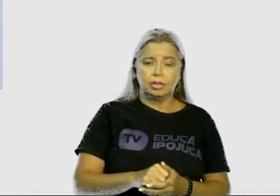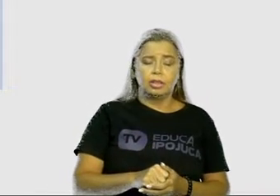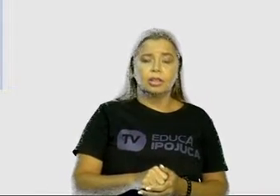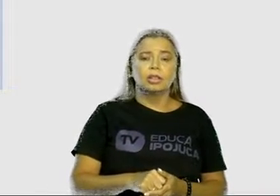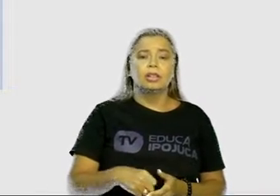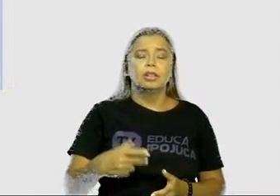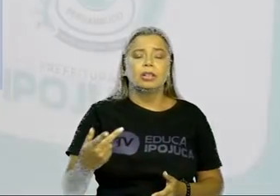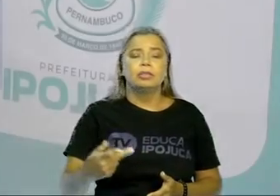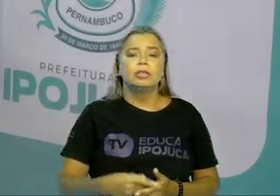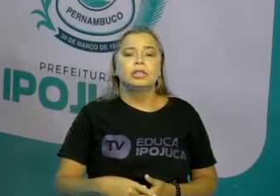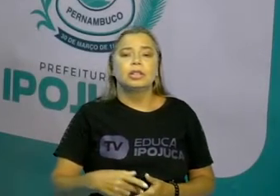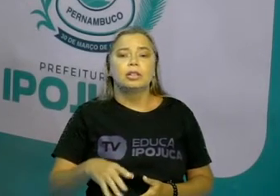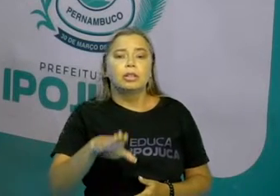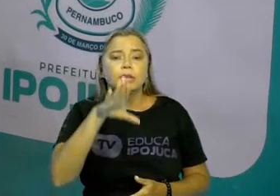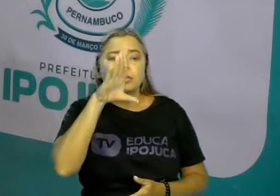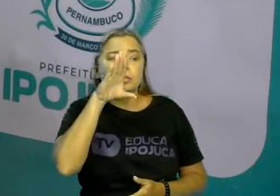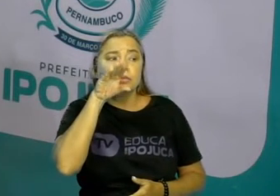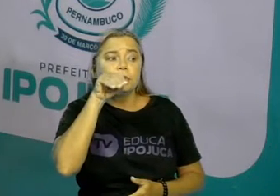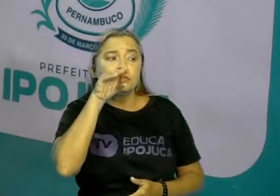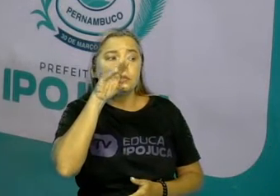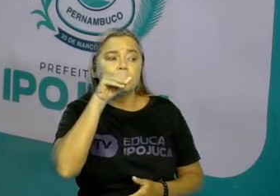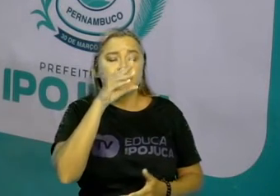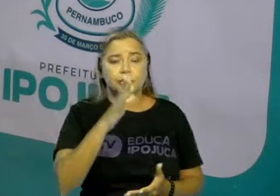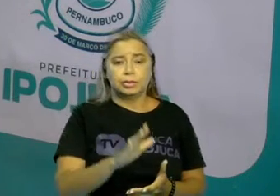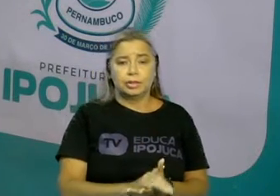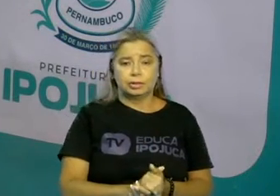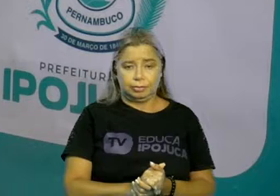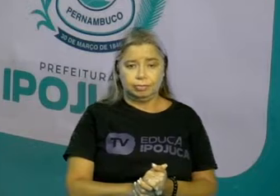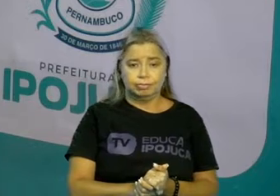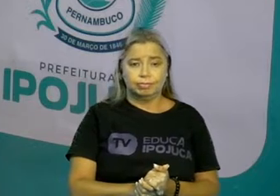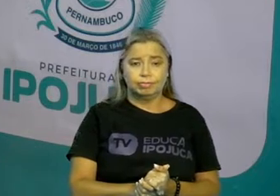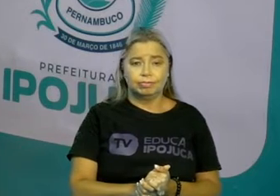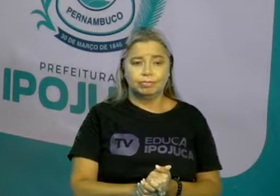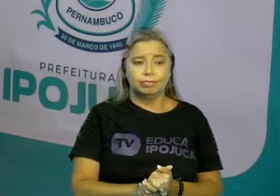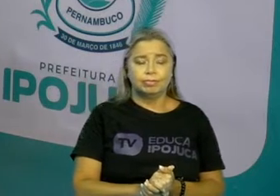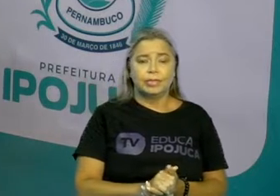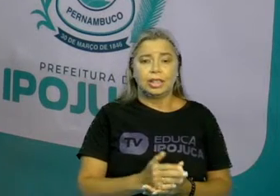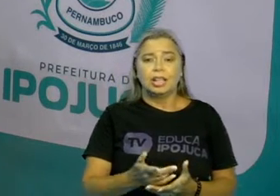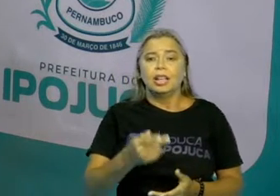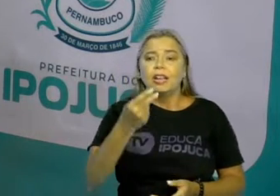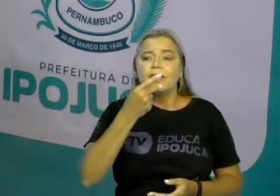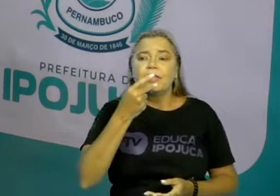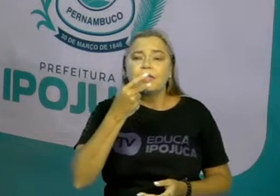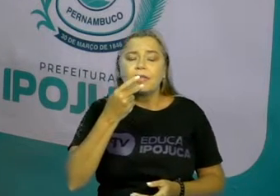não percebe a pronúncia de todas as sílabas. E aí é o patinho.